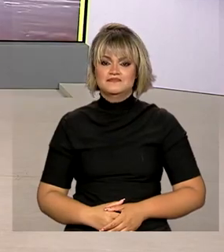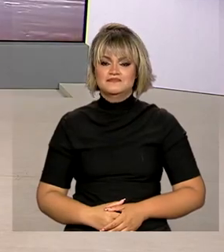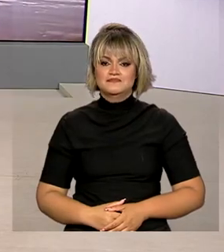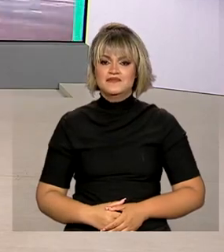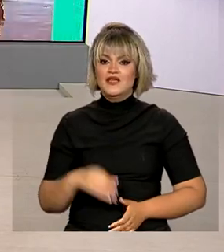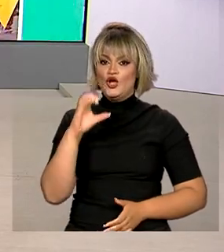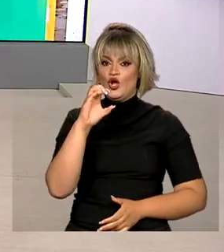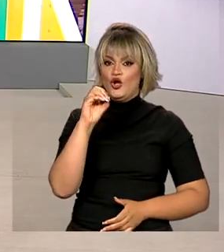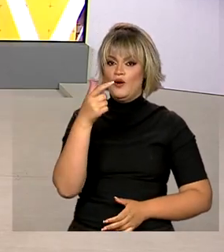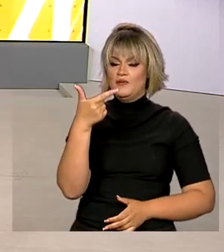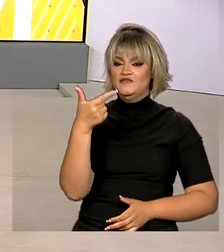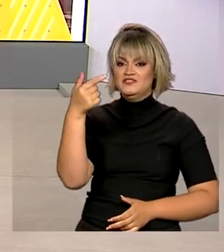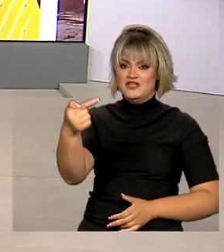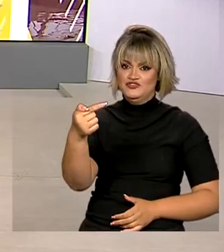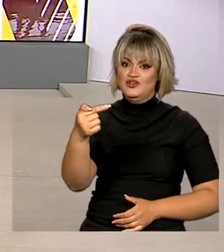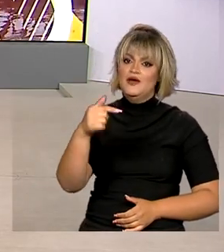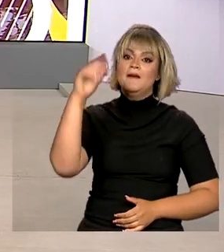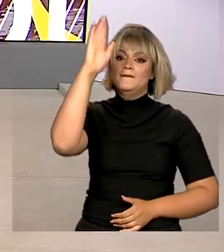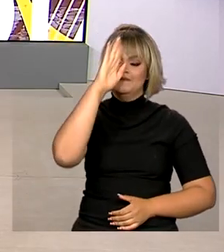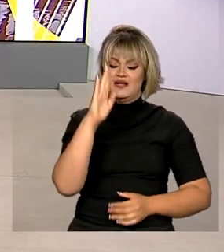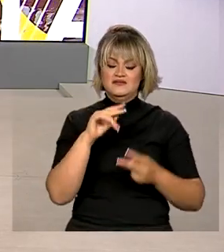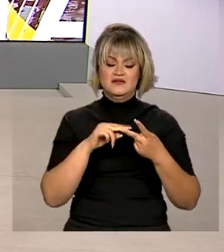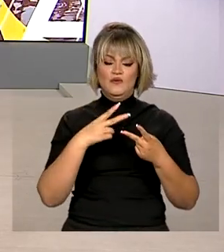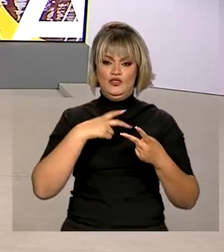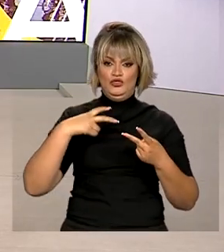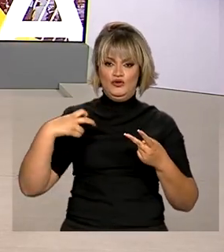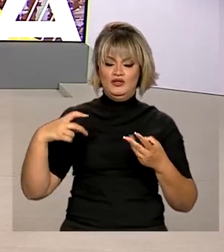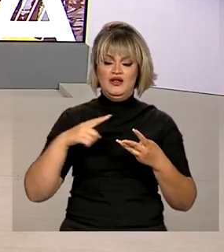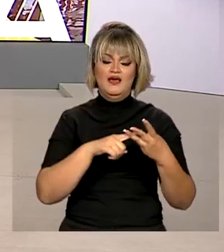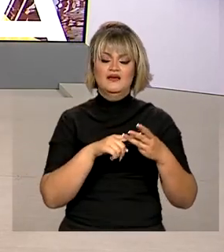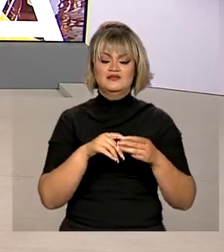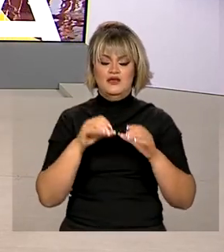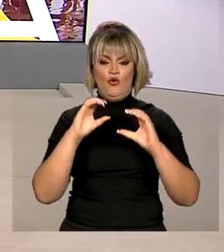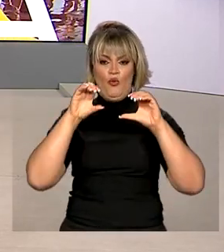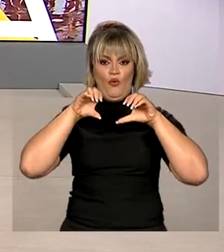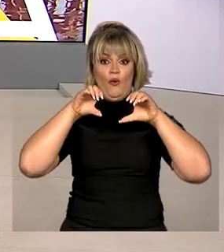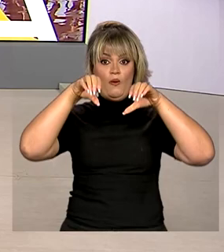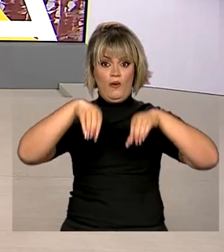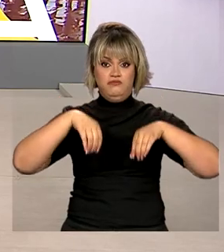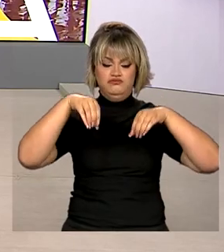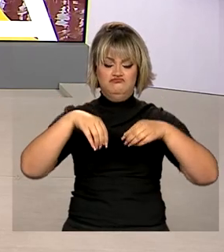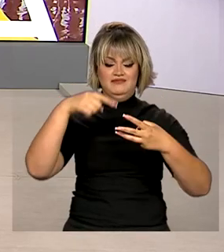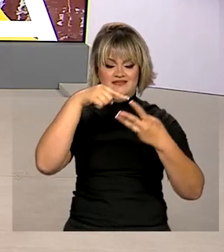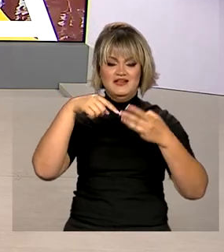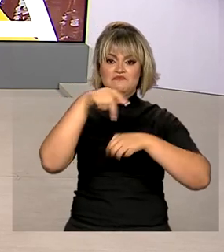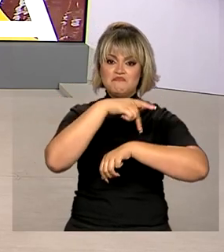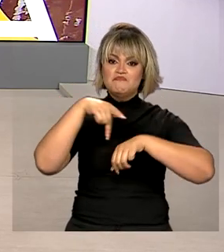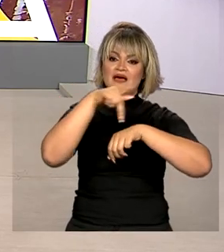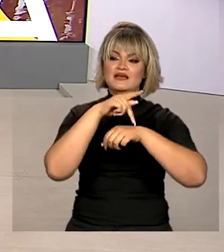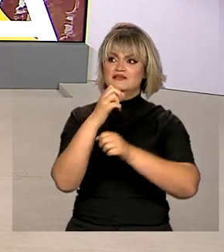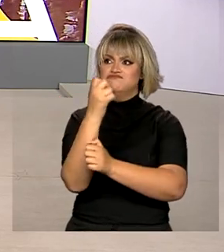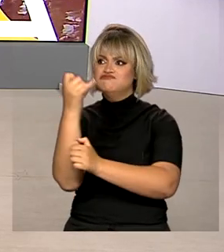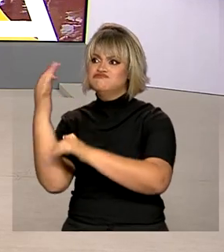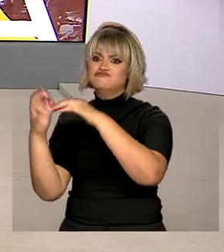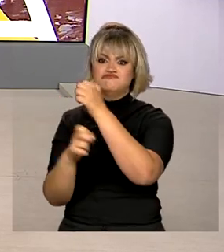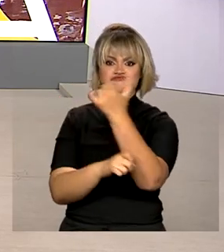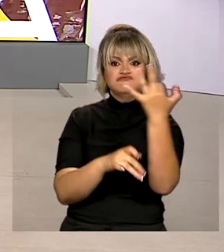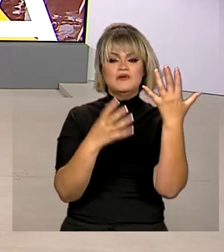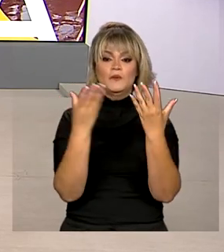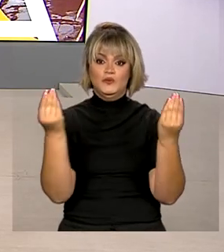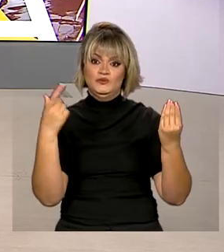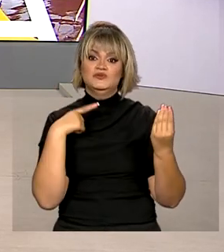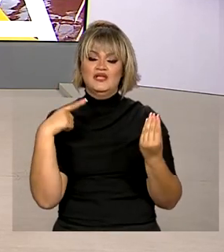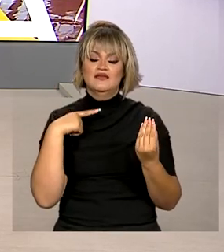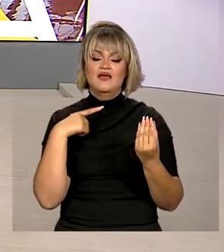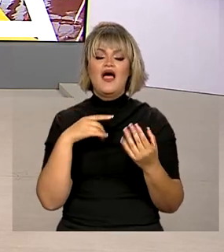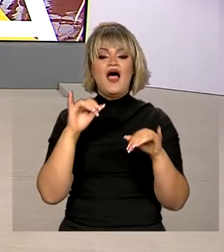COP 27, Brasil, Indonésia e República Democrática do Congo, países com as maiores florestas tropicais do mundo,